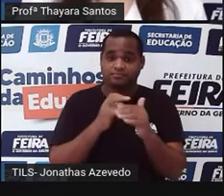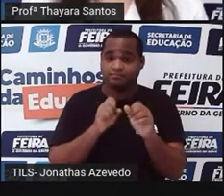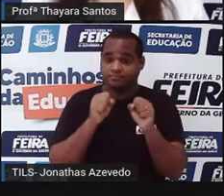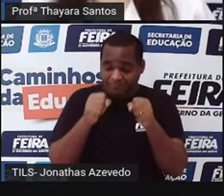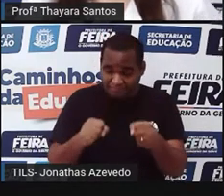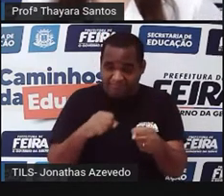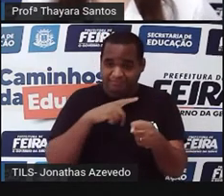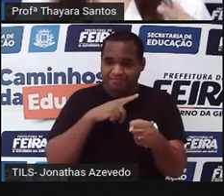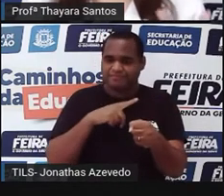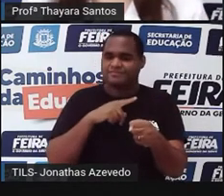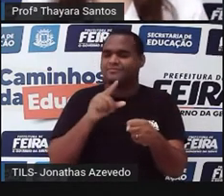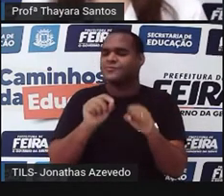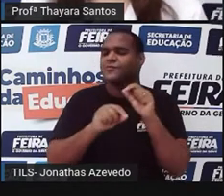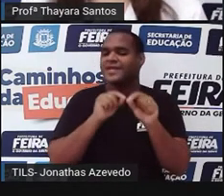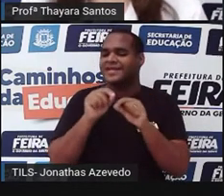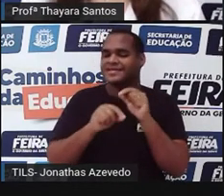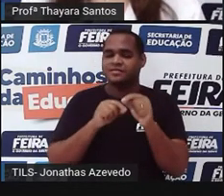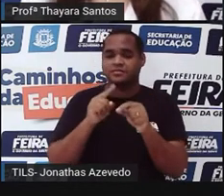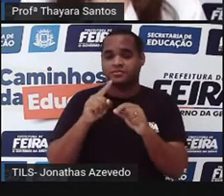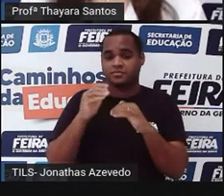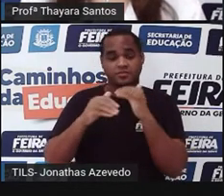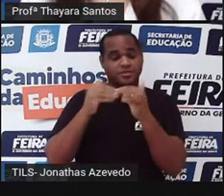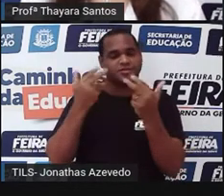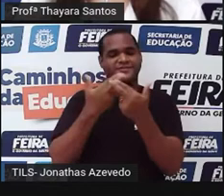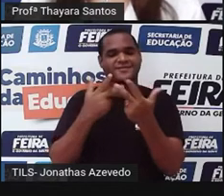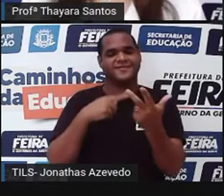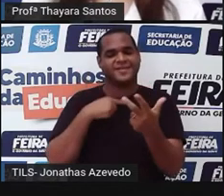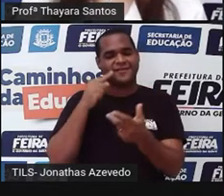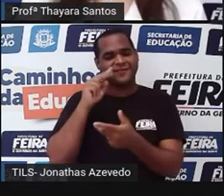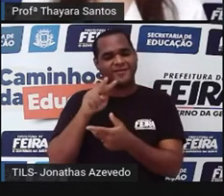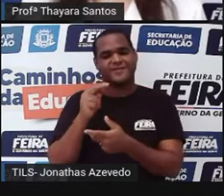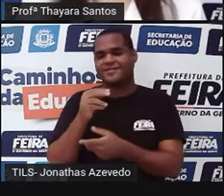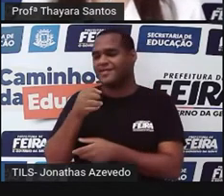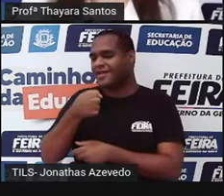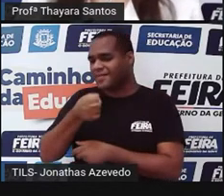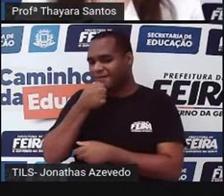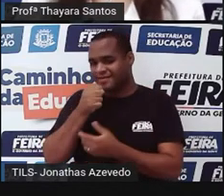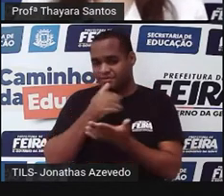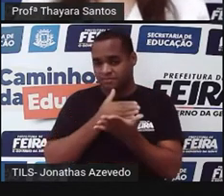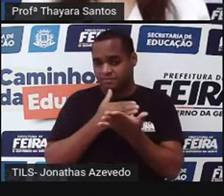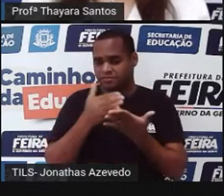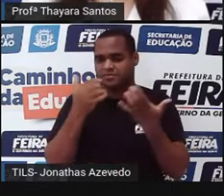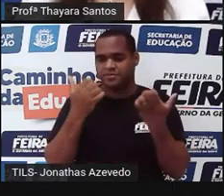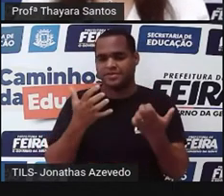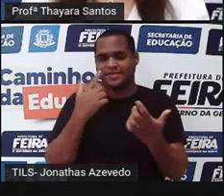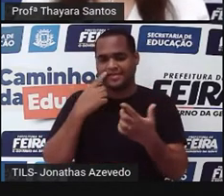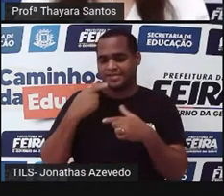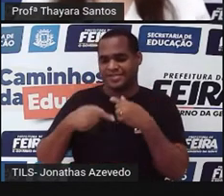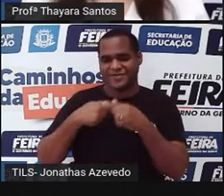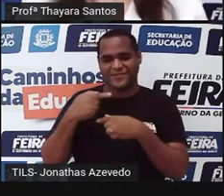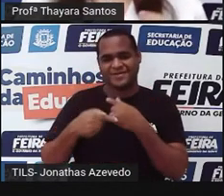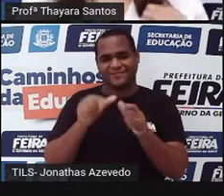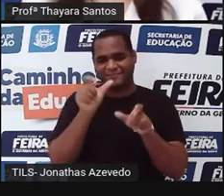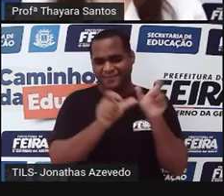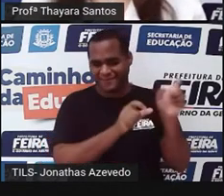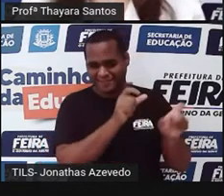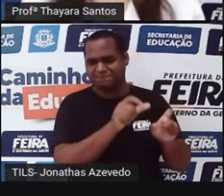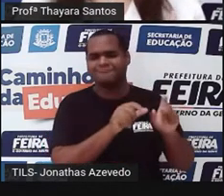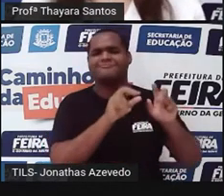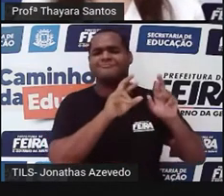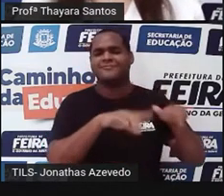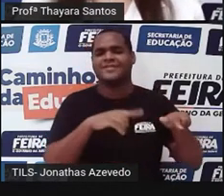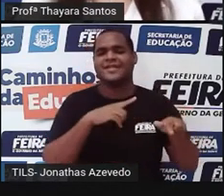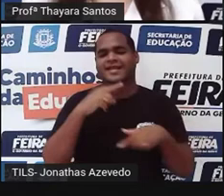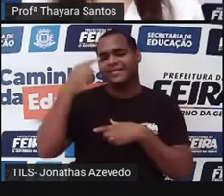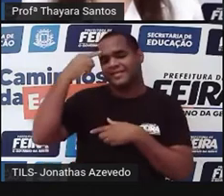-tronco. Esse projeto que vocês viram, a repórter falando no início, é o projeto Genoma Humano. Qual foi a